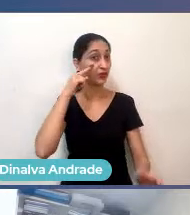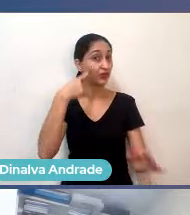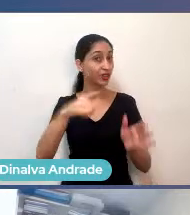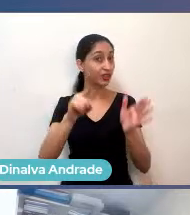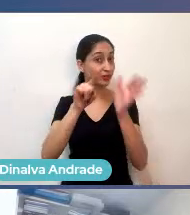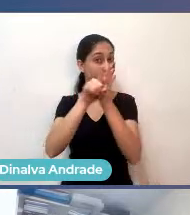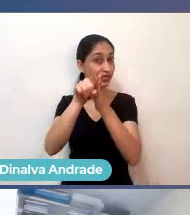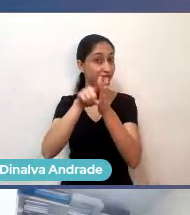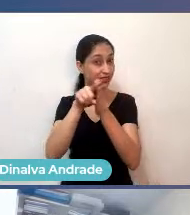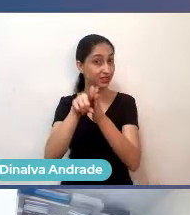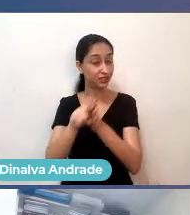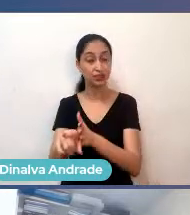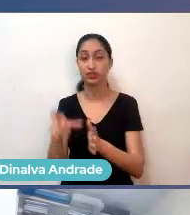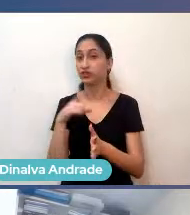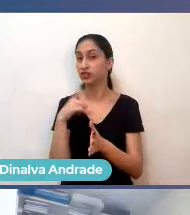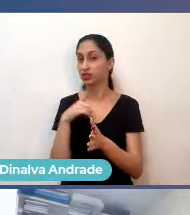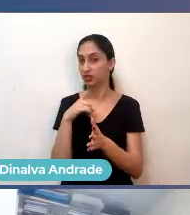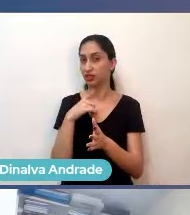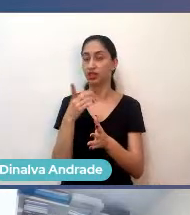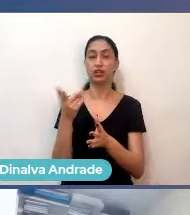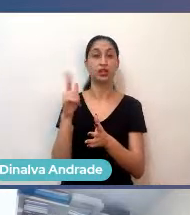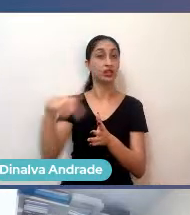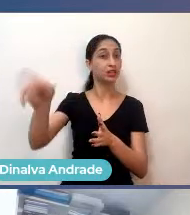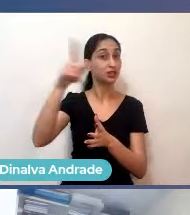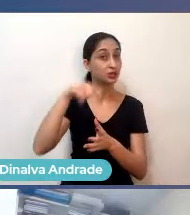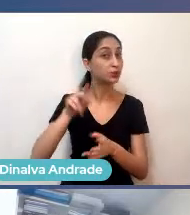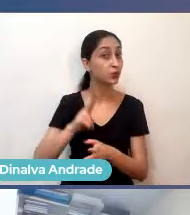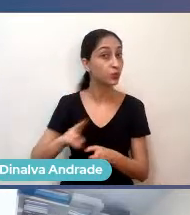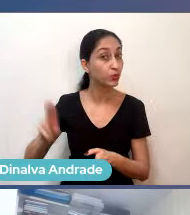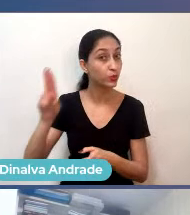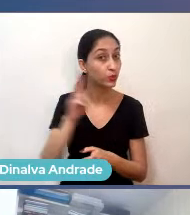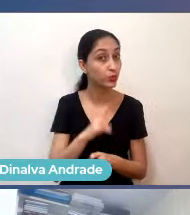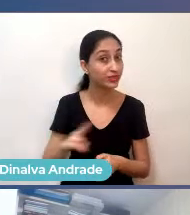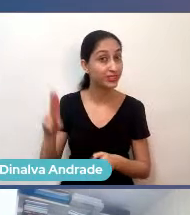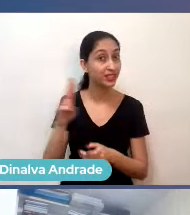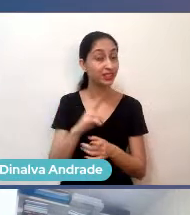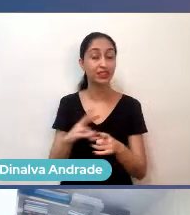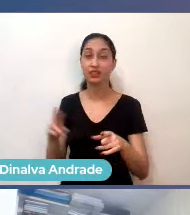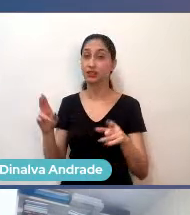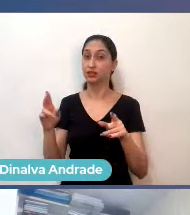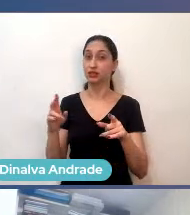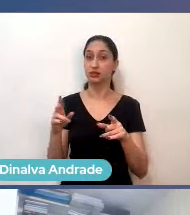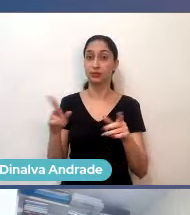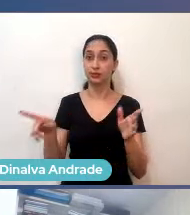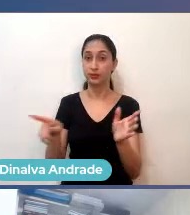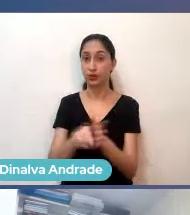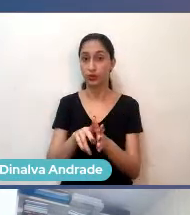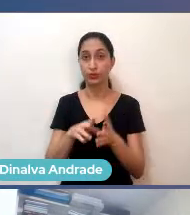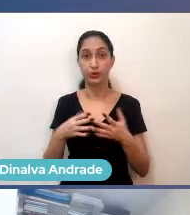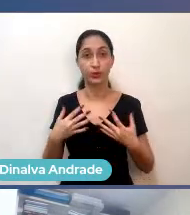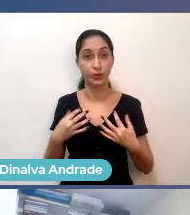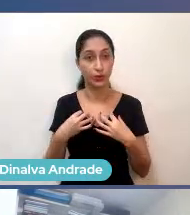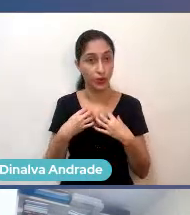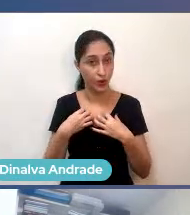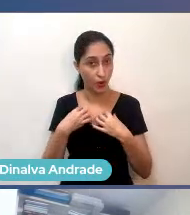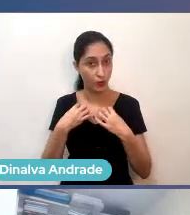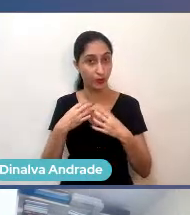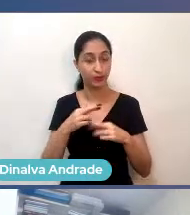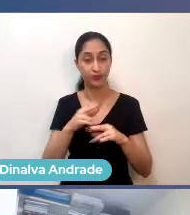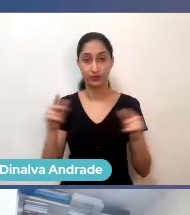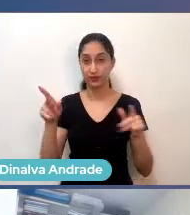Santista de gins, para você ter ideia do volume de produção de confecção que existe nessa região.